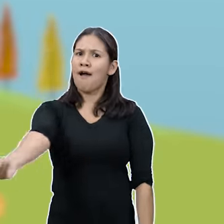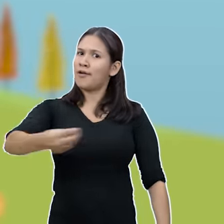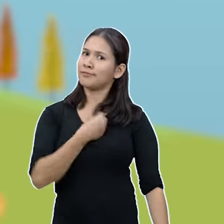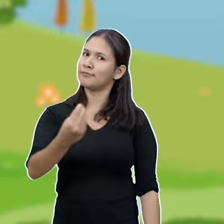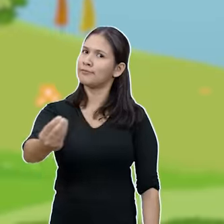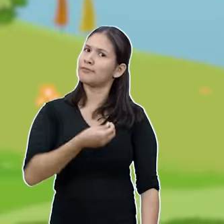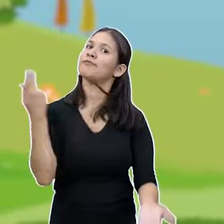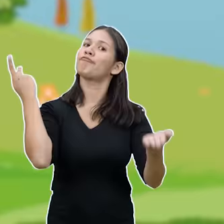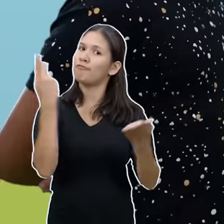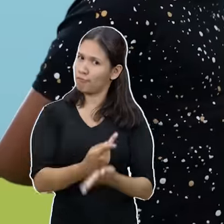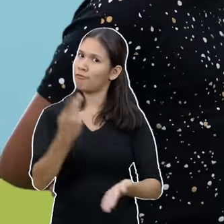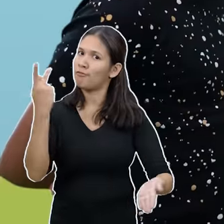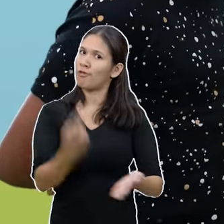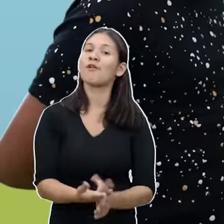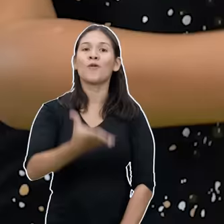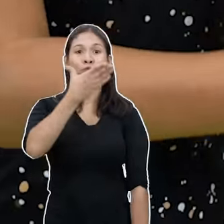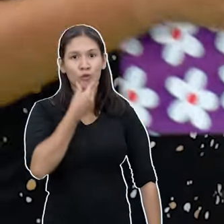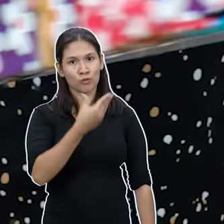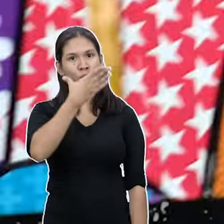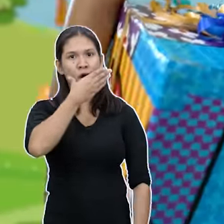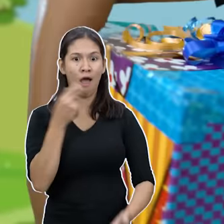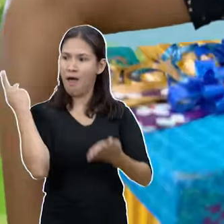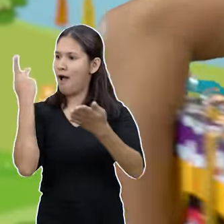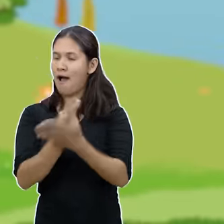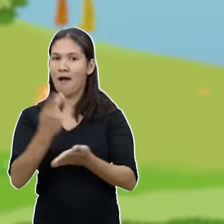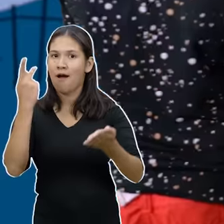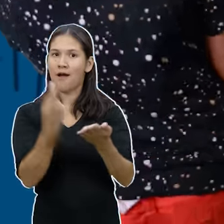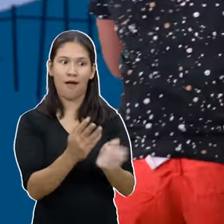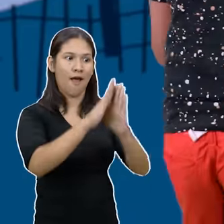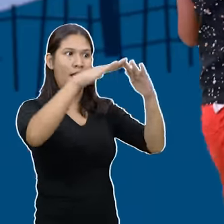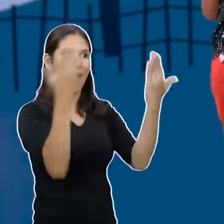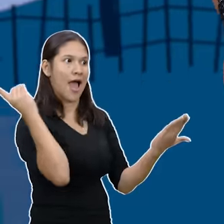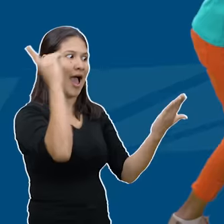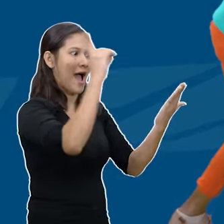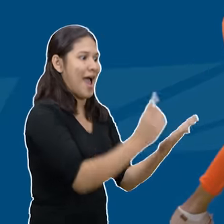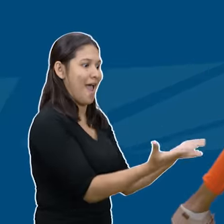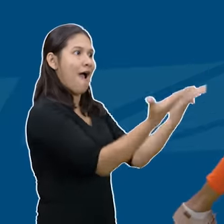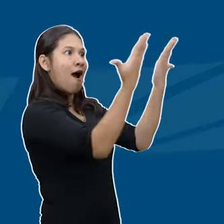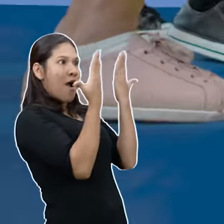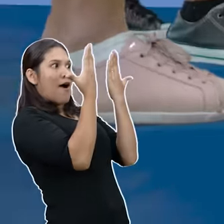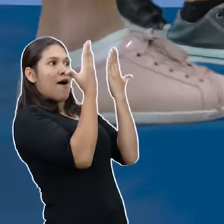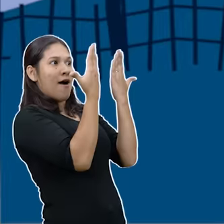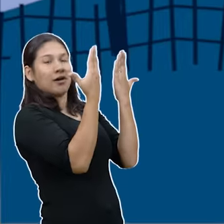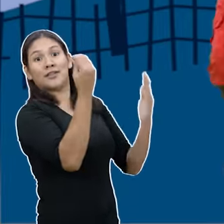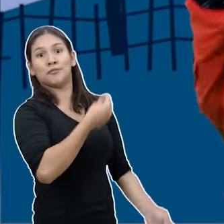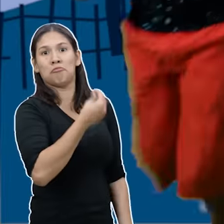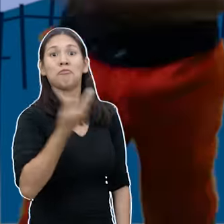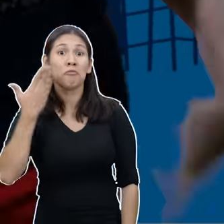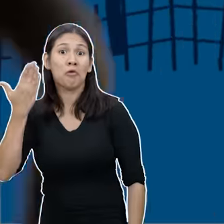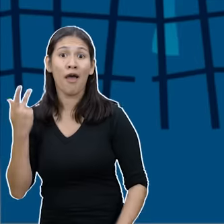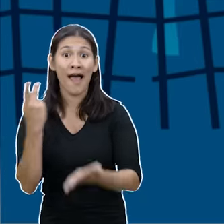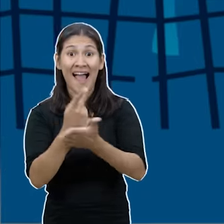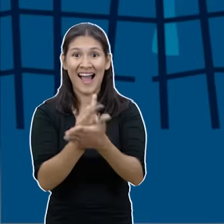Sua vida era torta Um dia um homenzinho torto A Bíblia encontrou E